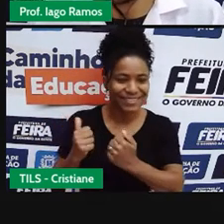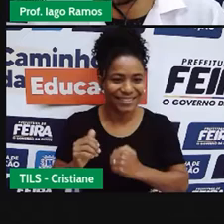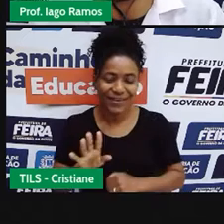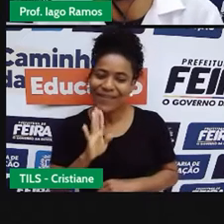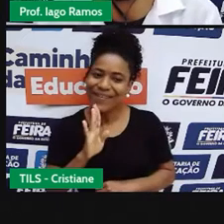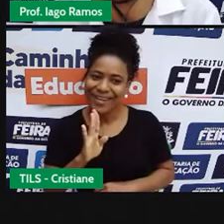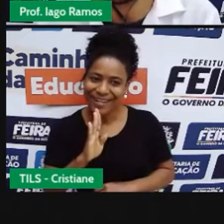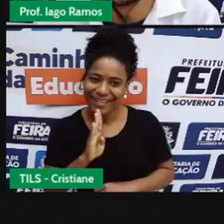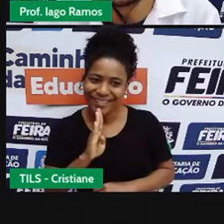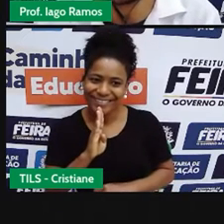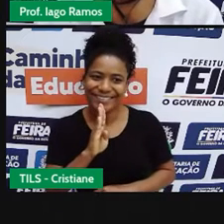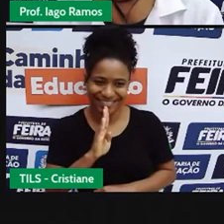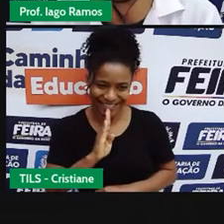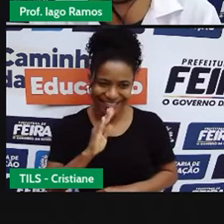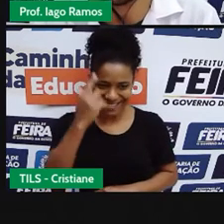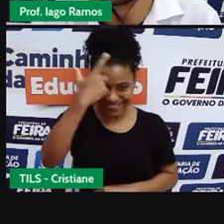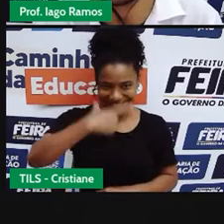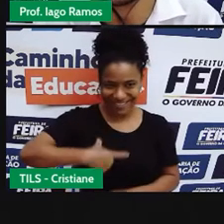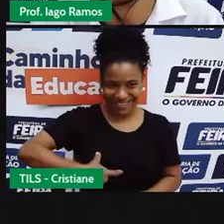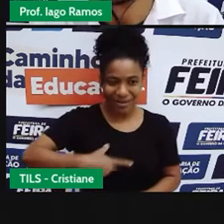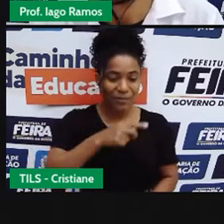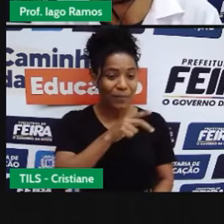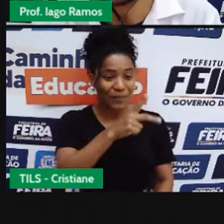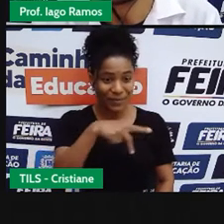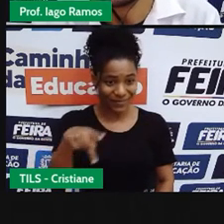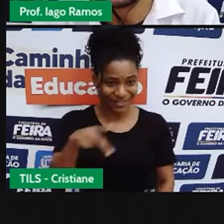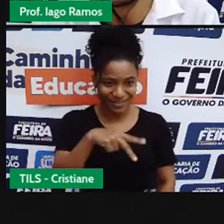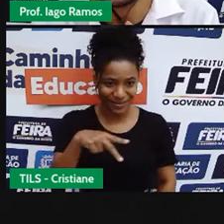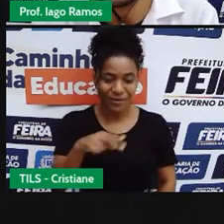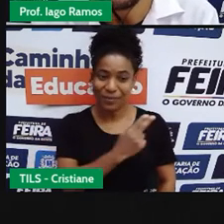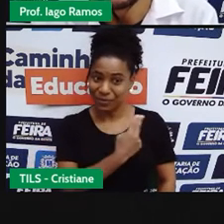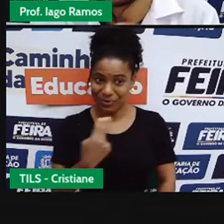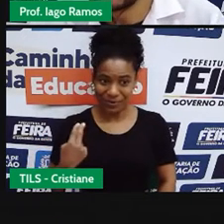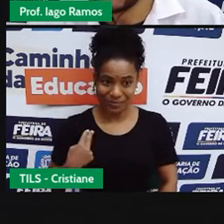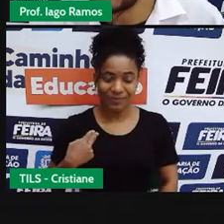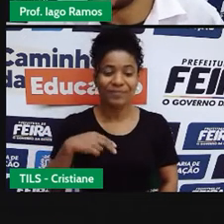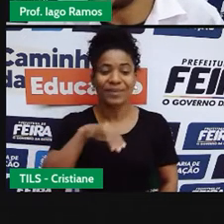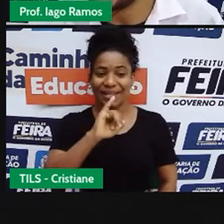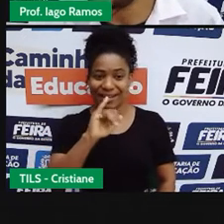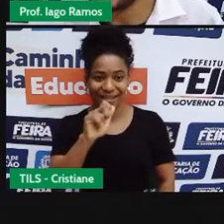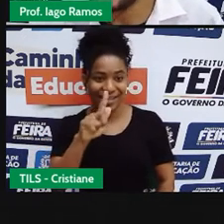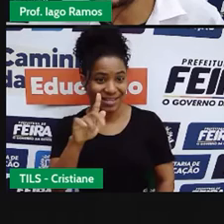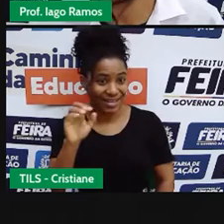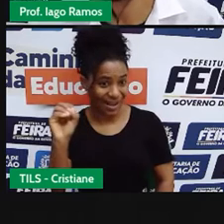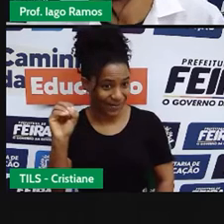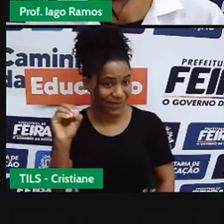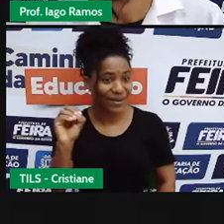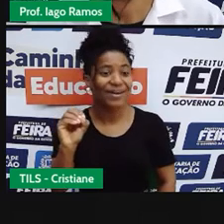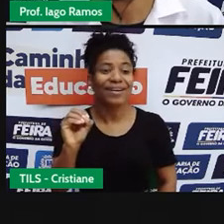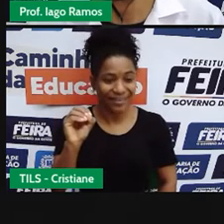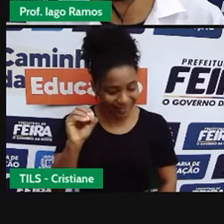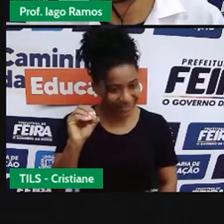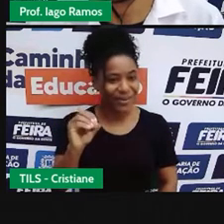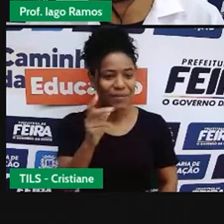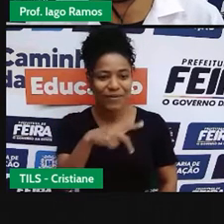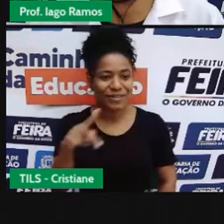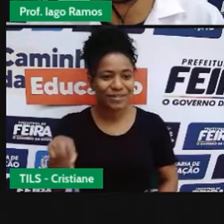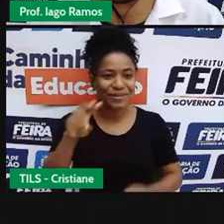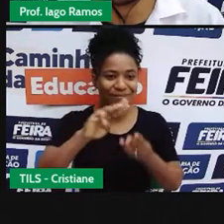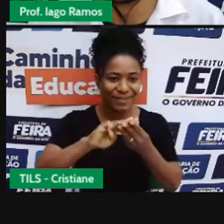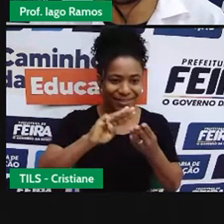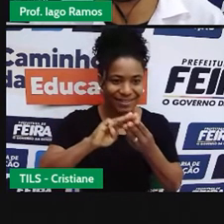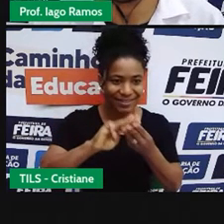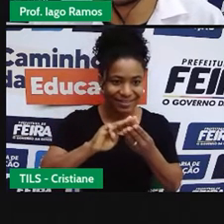já me conhece, na verdade, eu sou o professor Iago Ramos, sou professor de matemática, eu venho da escola